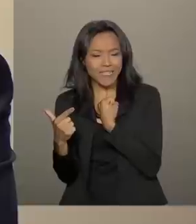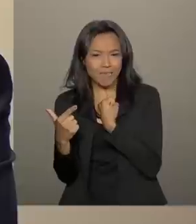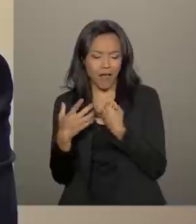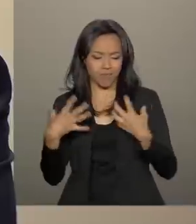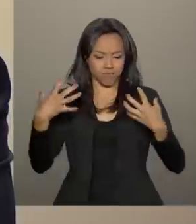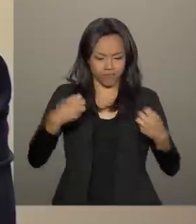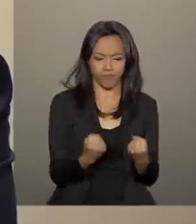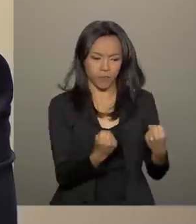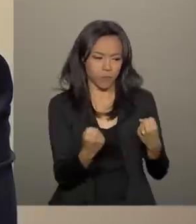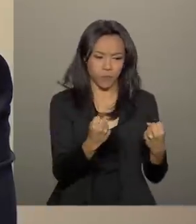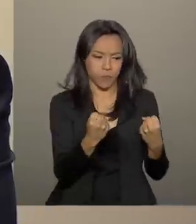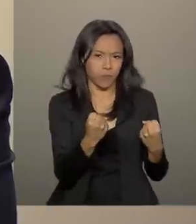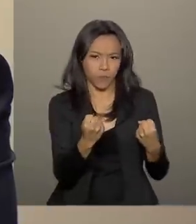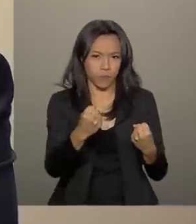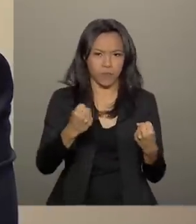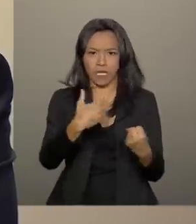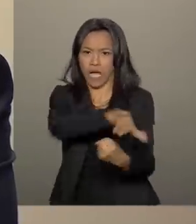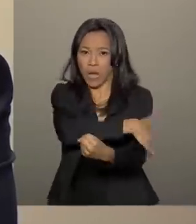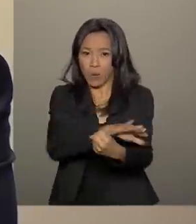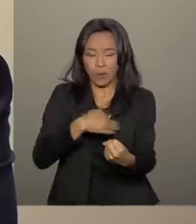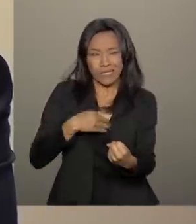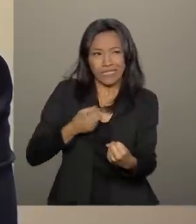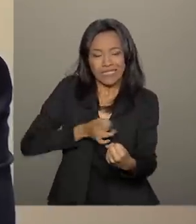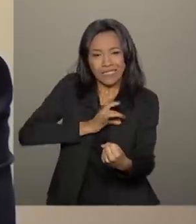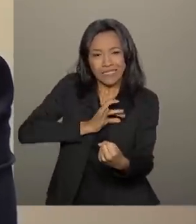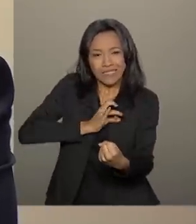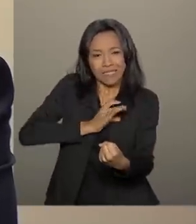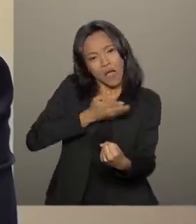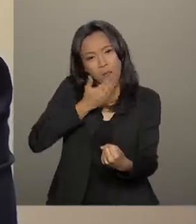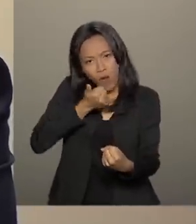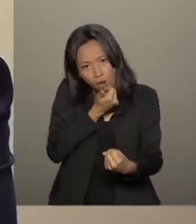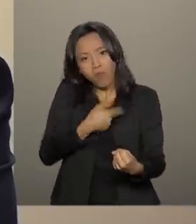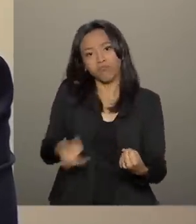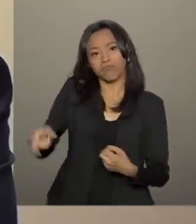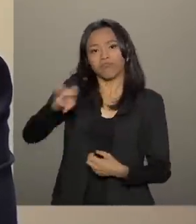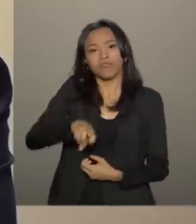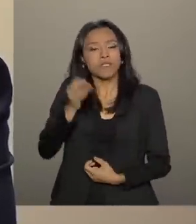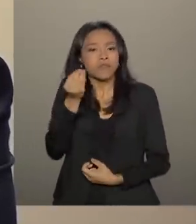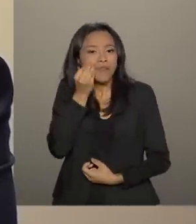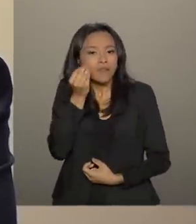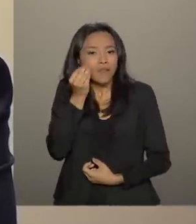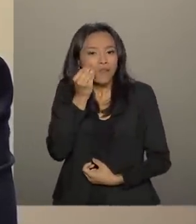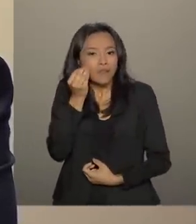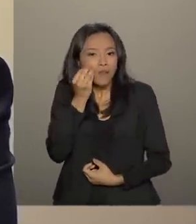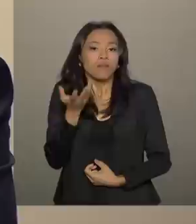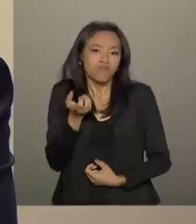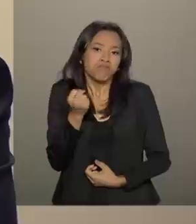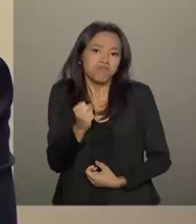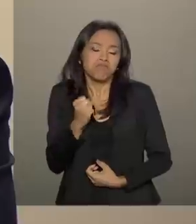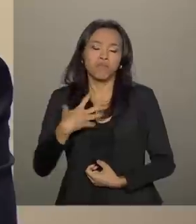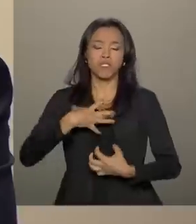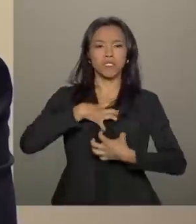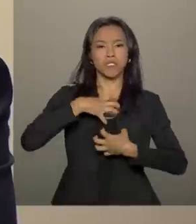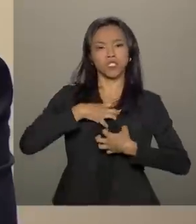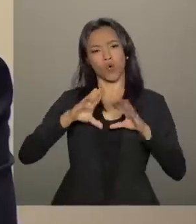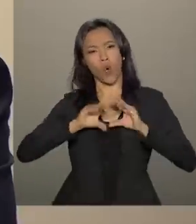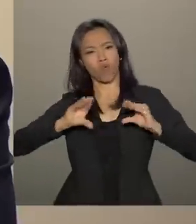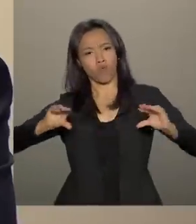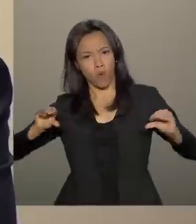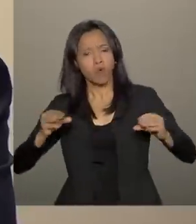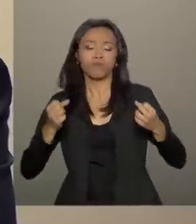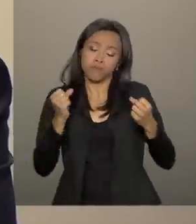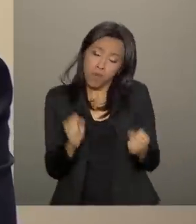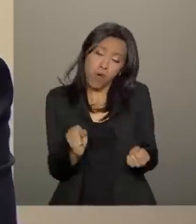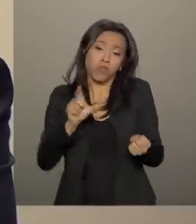automóvel, ele quer ser testado em outras situações, ele quer ganhar conforto com o equipamento, ele pode